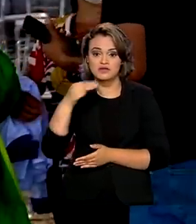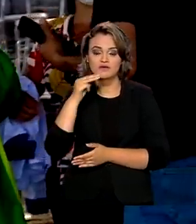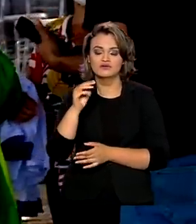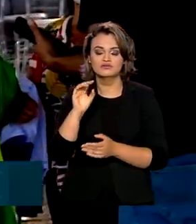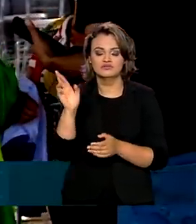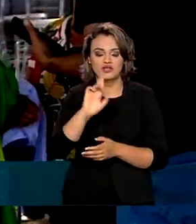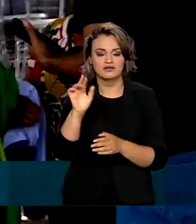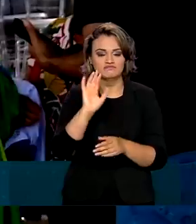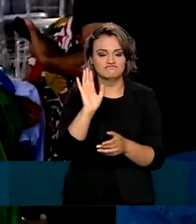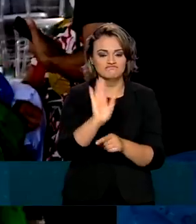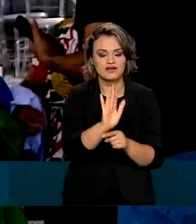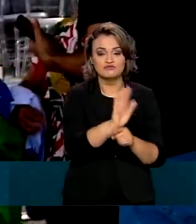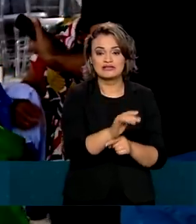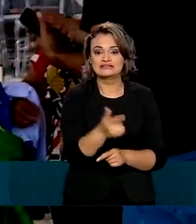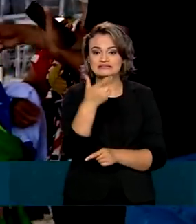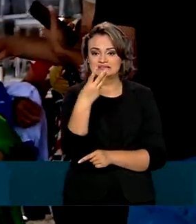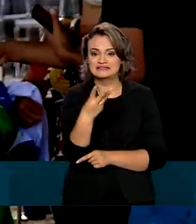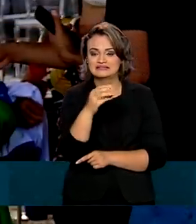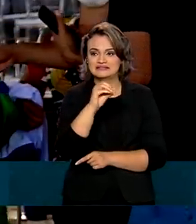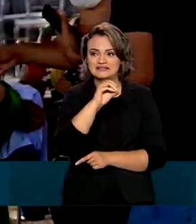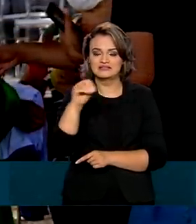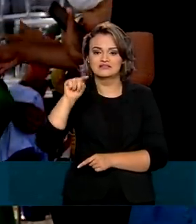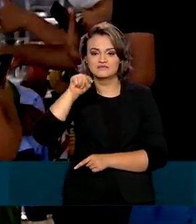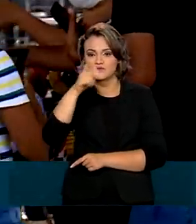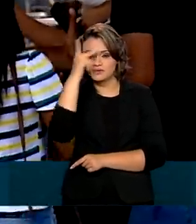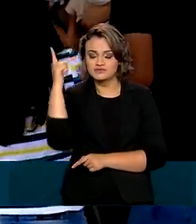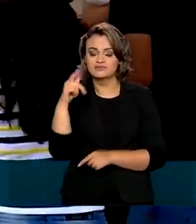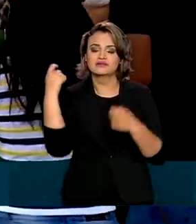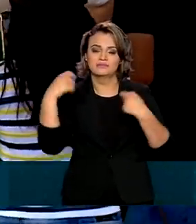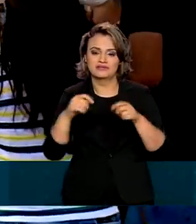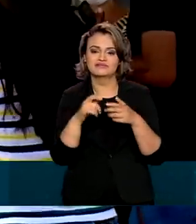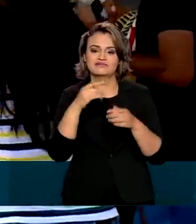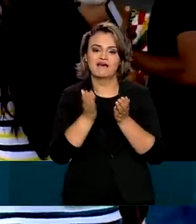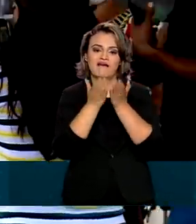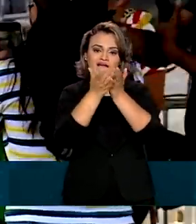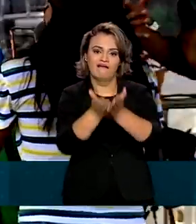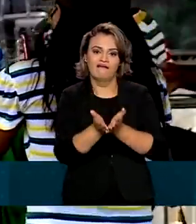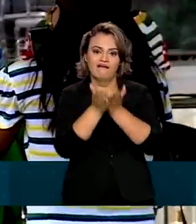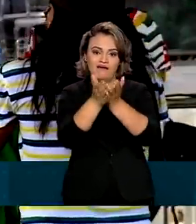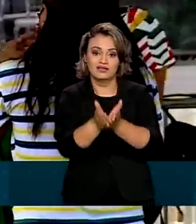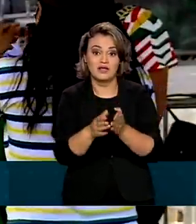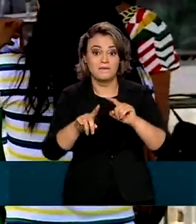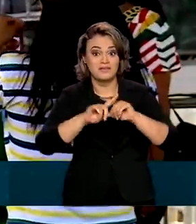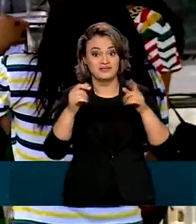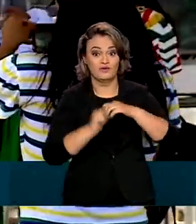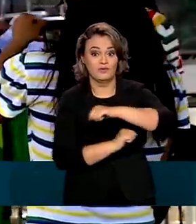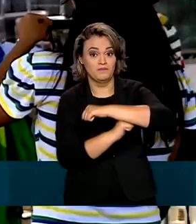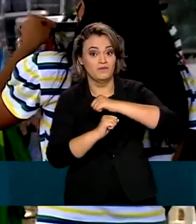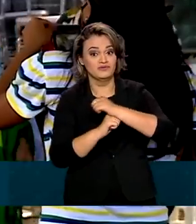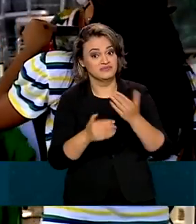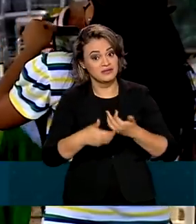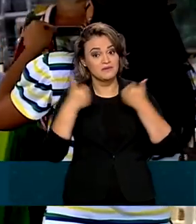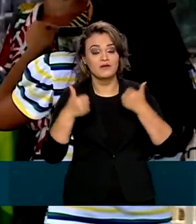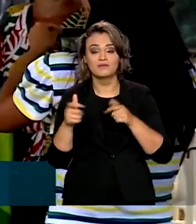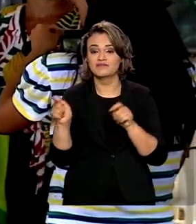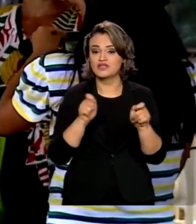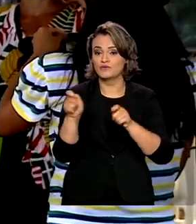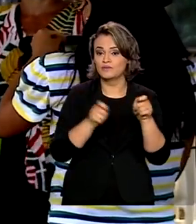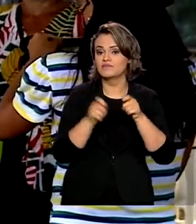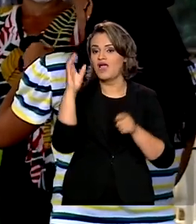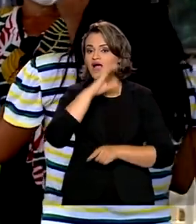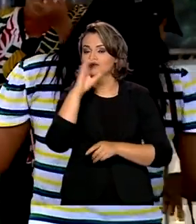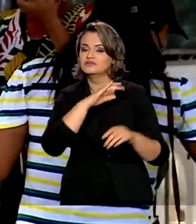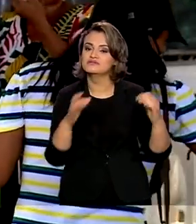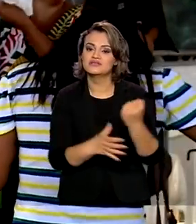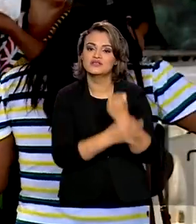devem beneficiar cerca de 300 mil pessoas, que dependem de balsas para a travessia, trazendo mais economia, rapidez e